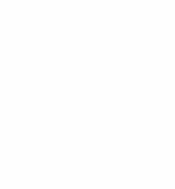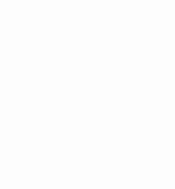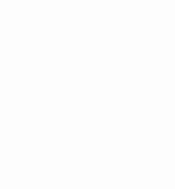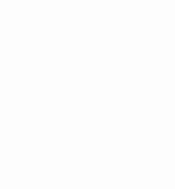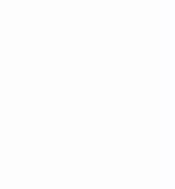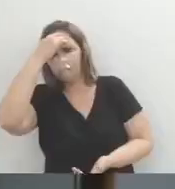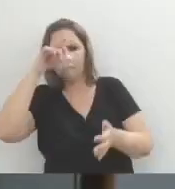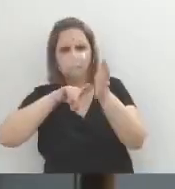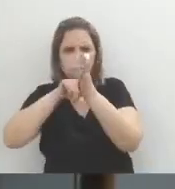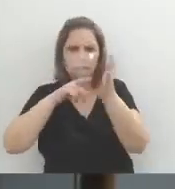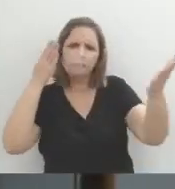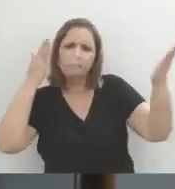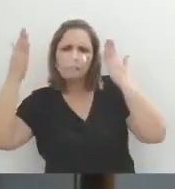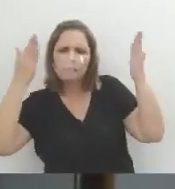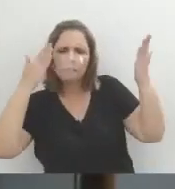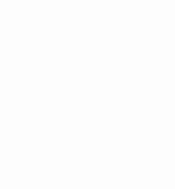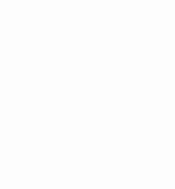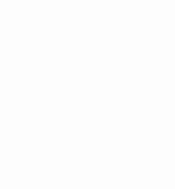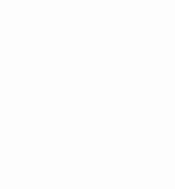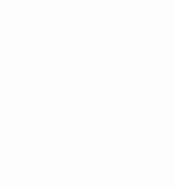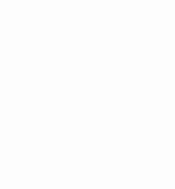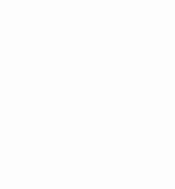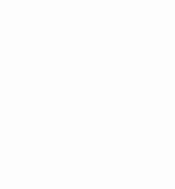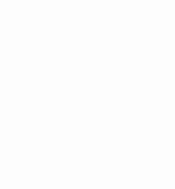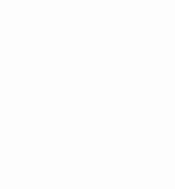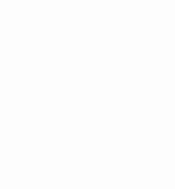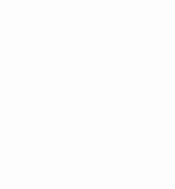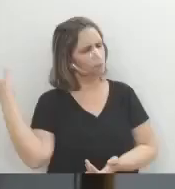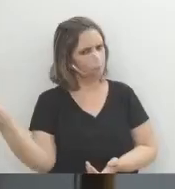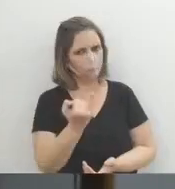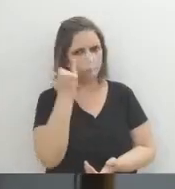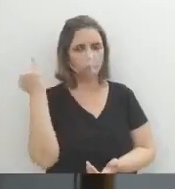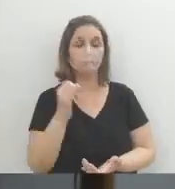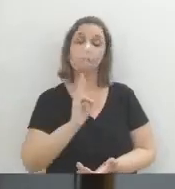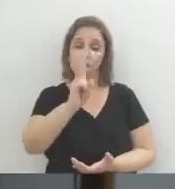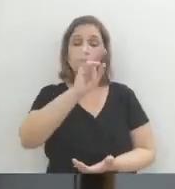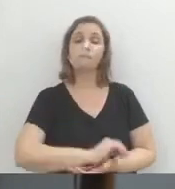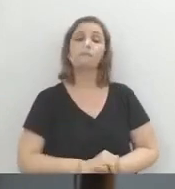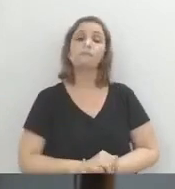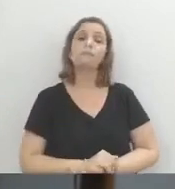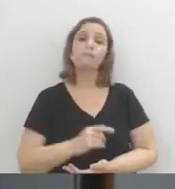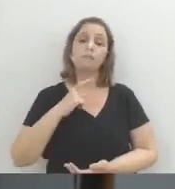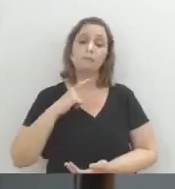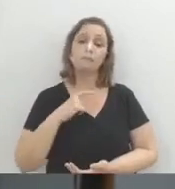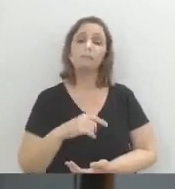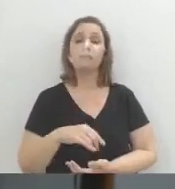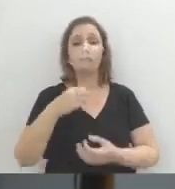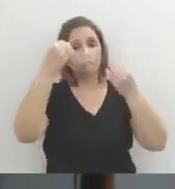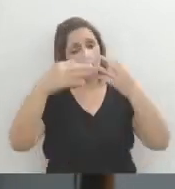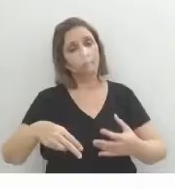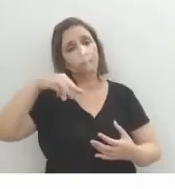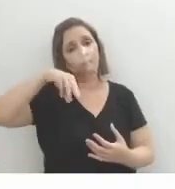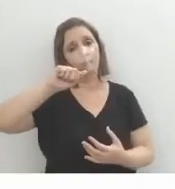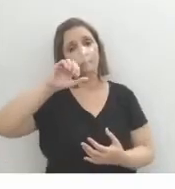à psicológica dos personagens, tá bom? Isso é bem importante. Simbora, aí nós temos ainda um pouco sobre Machado de